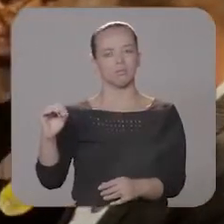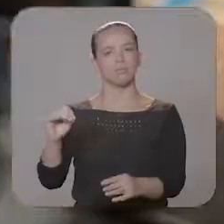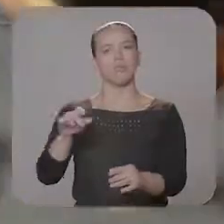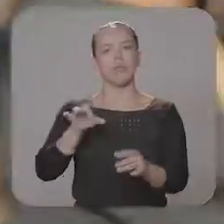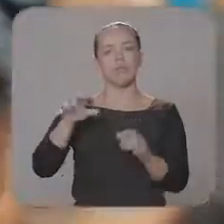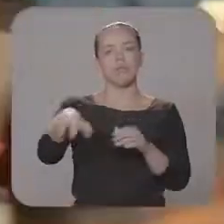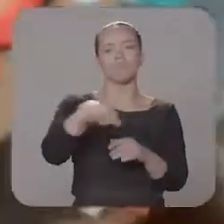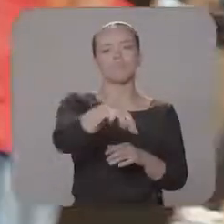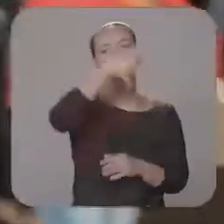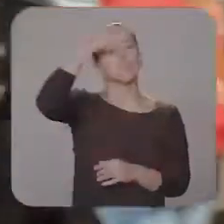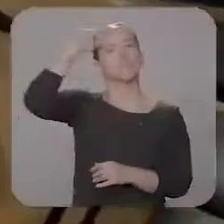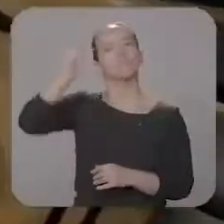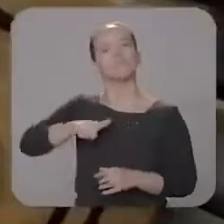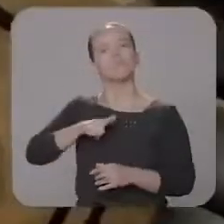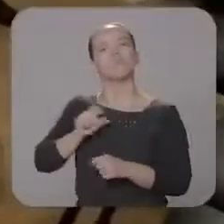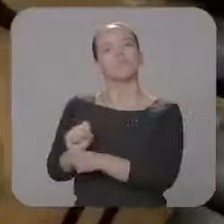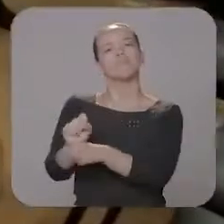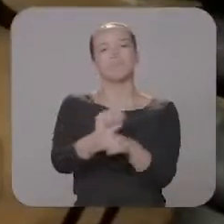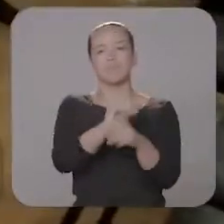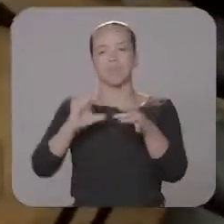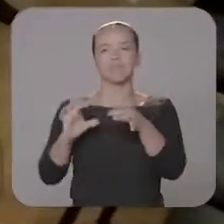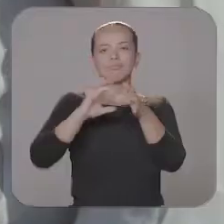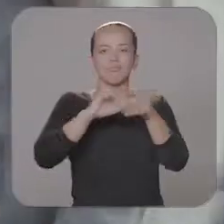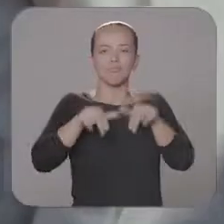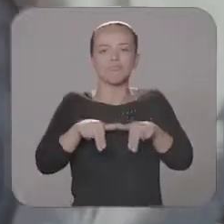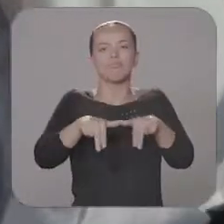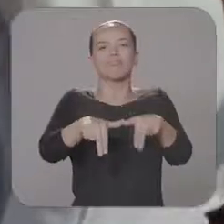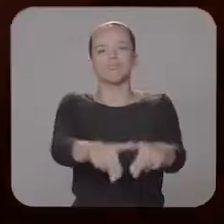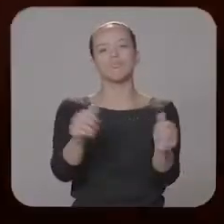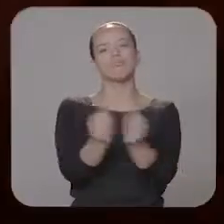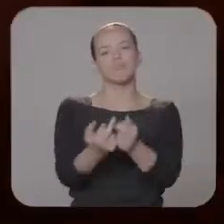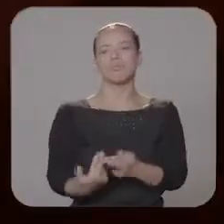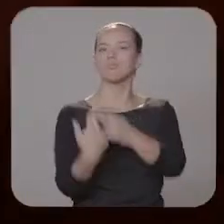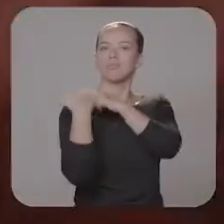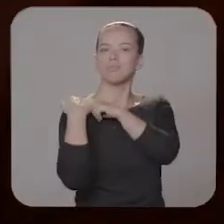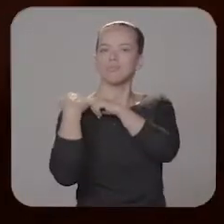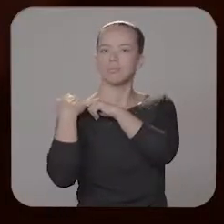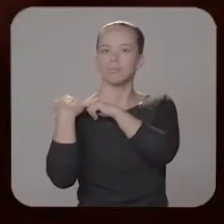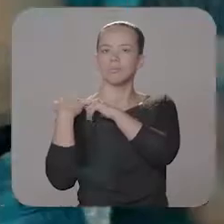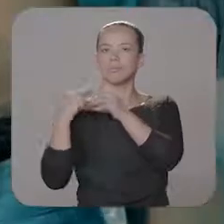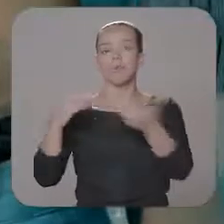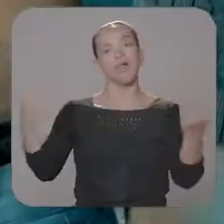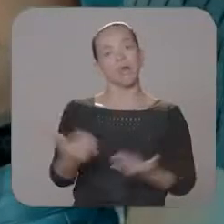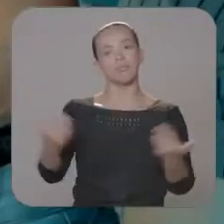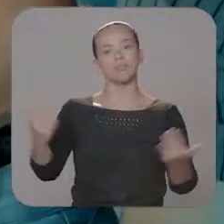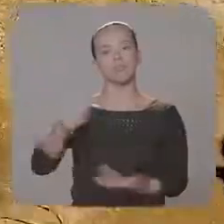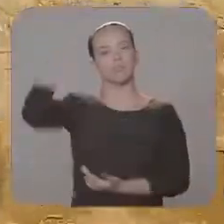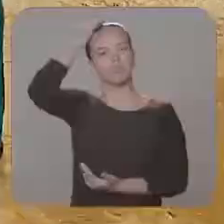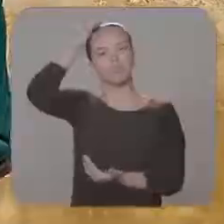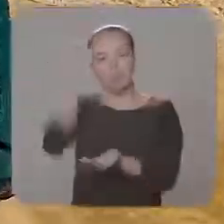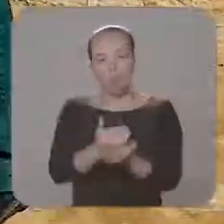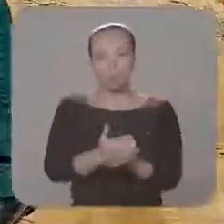oeste. Em cada canto do estado, a esperança andou de mãos dadas, lado a lado, com a responsabilidade. E agora,